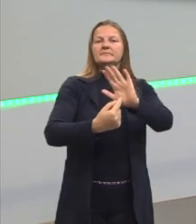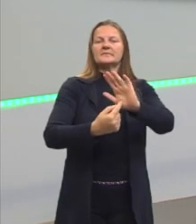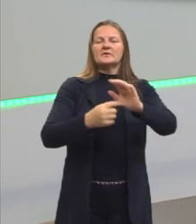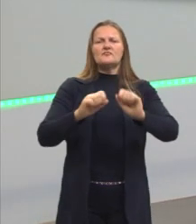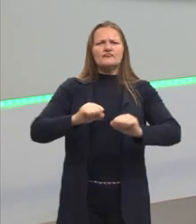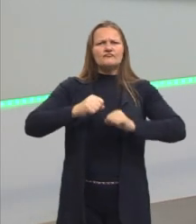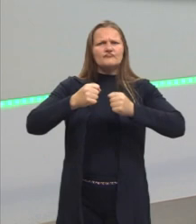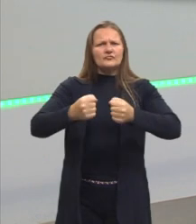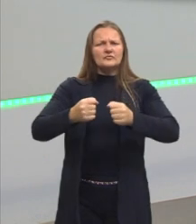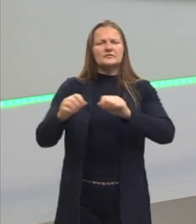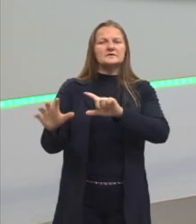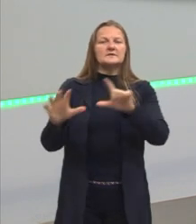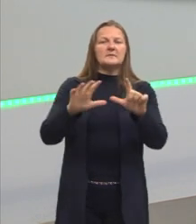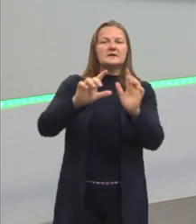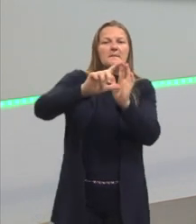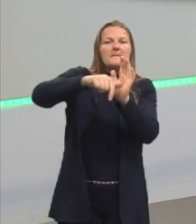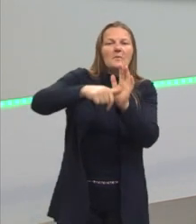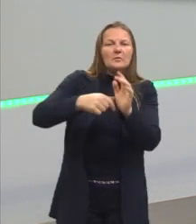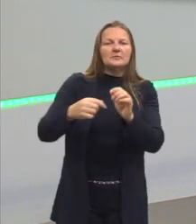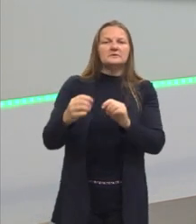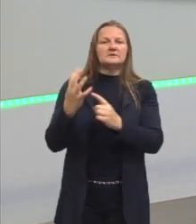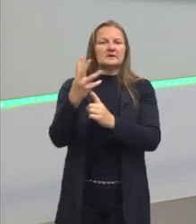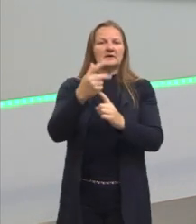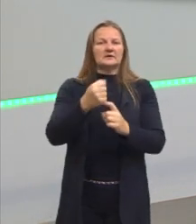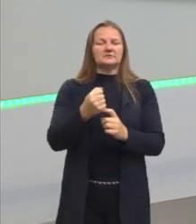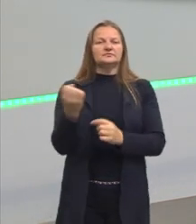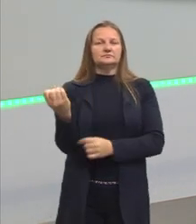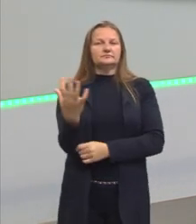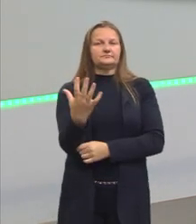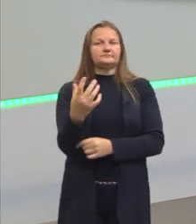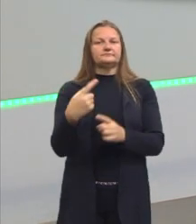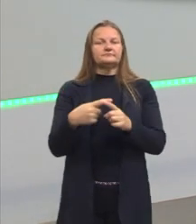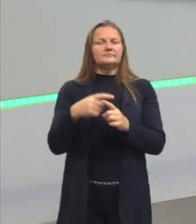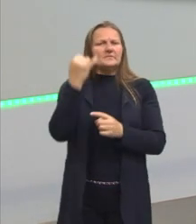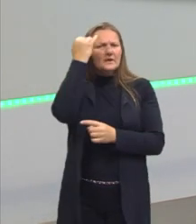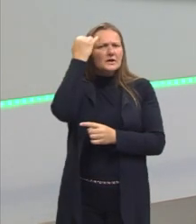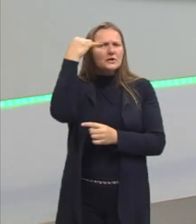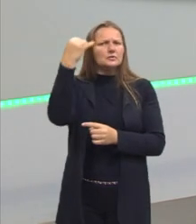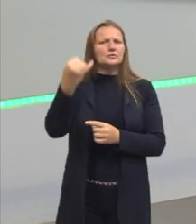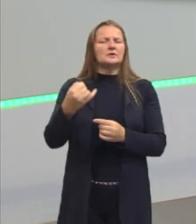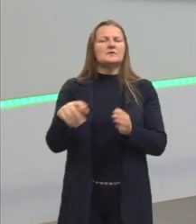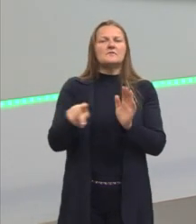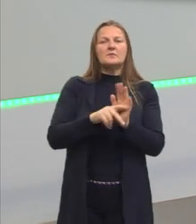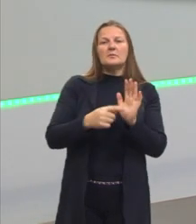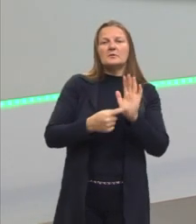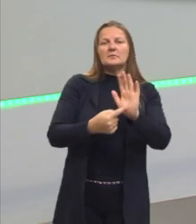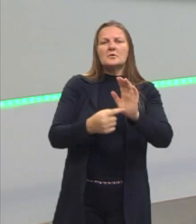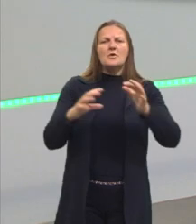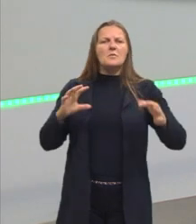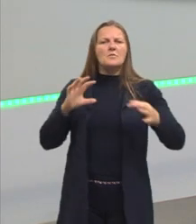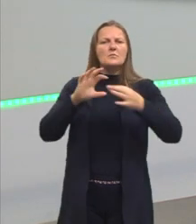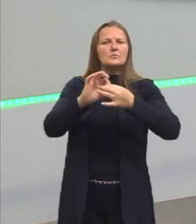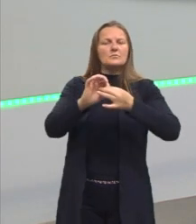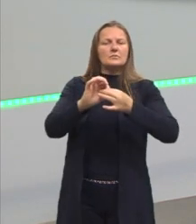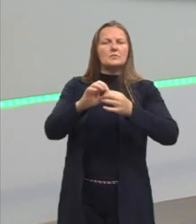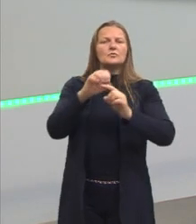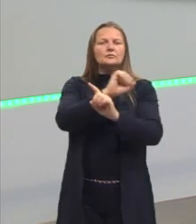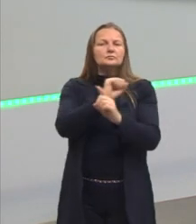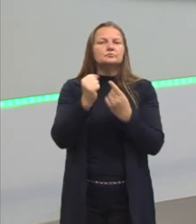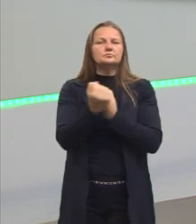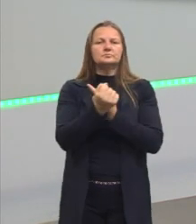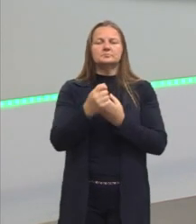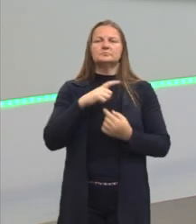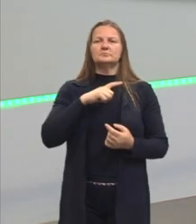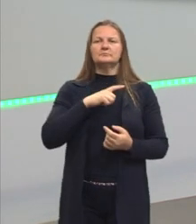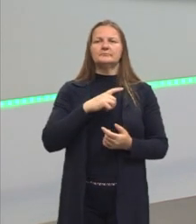após a Semana de Arte Moderna, que é o que vai ter essa ideologia que vai trazer essa questão do engajamento social, né, que